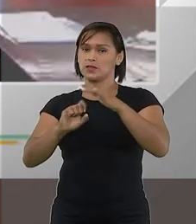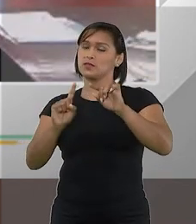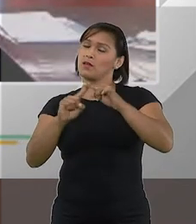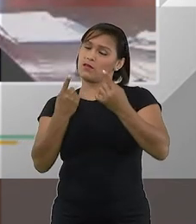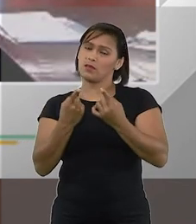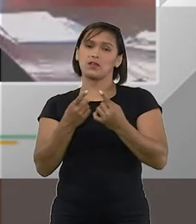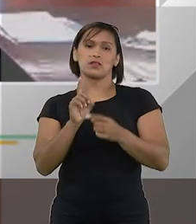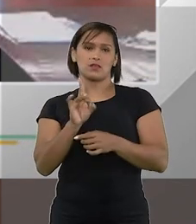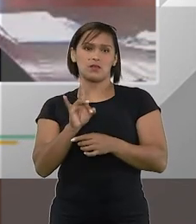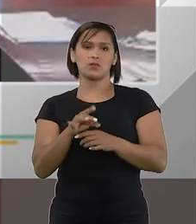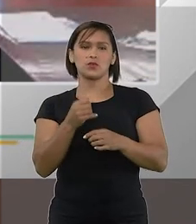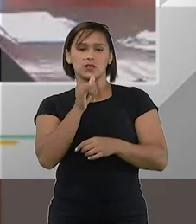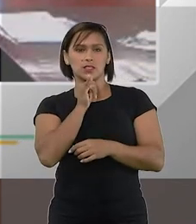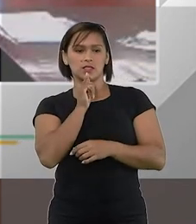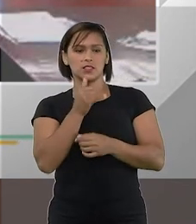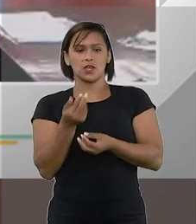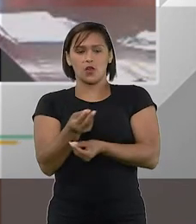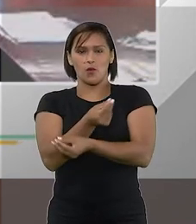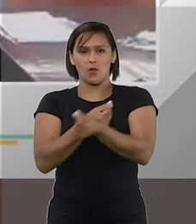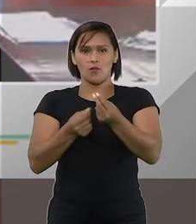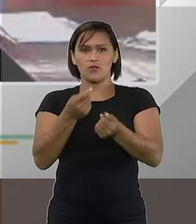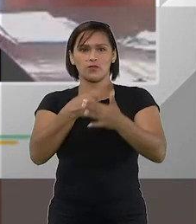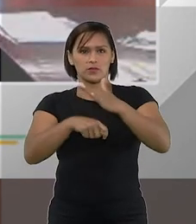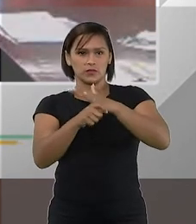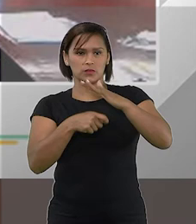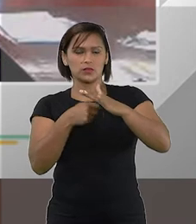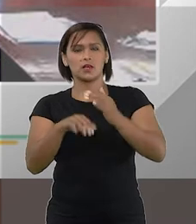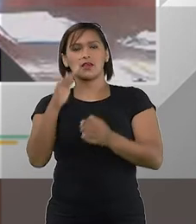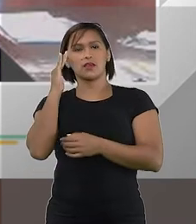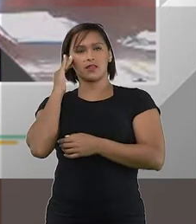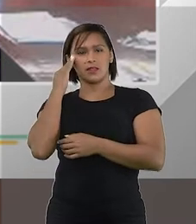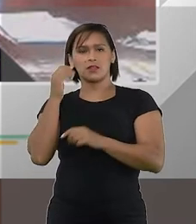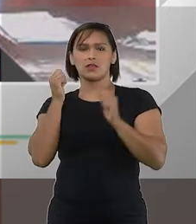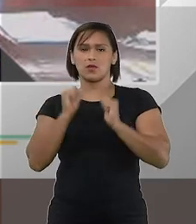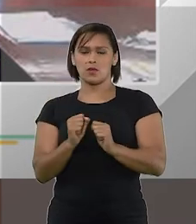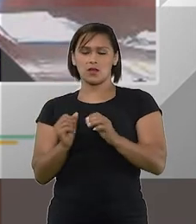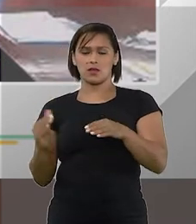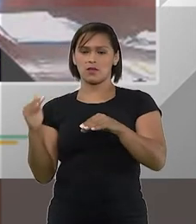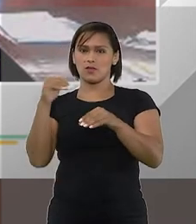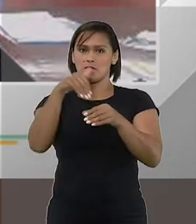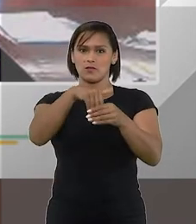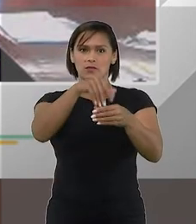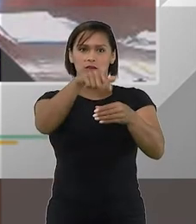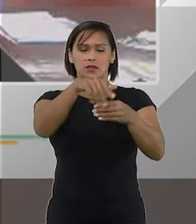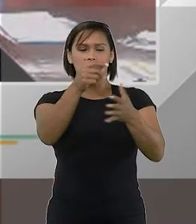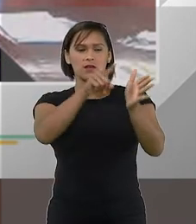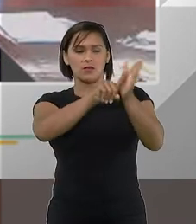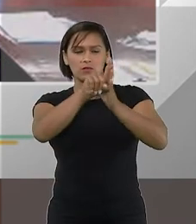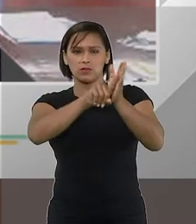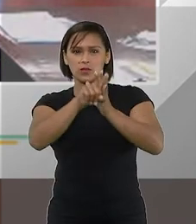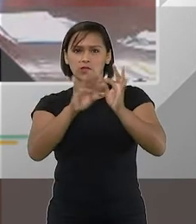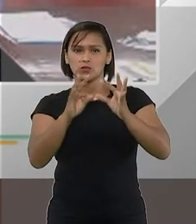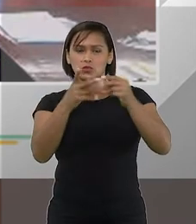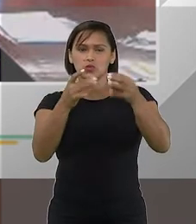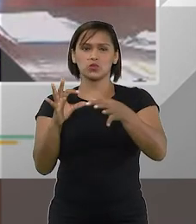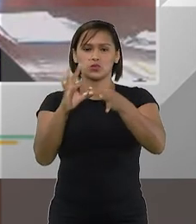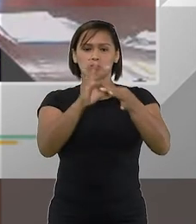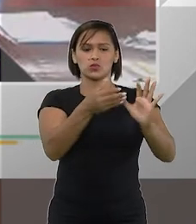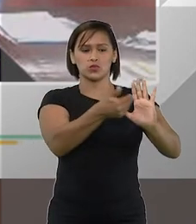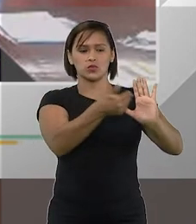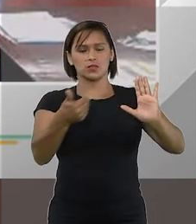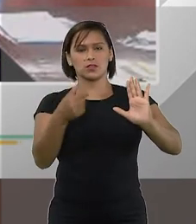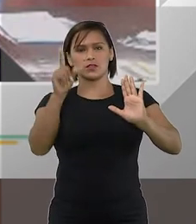e por isso o seu fundo de comércio se entendeu que deve integrar a apuração dos haveres dos sócios